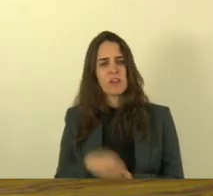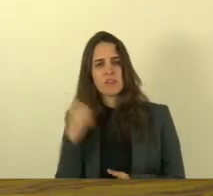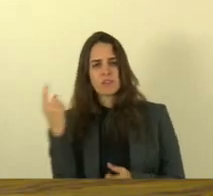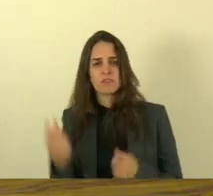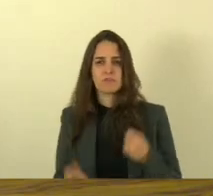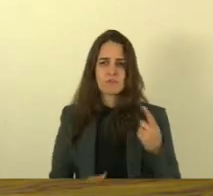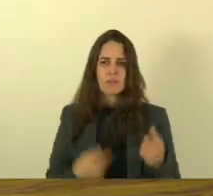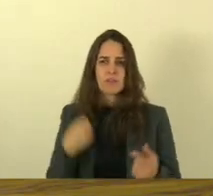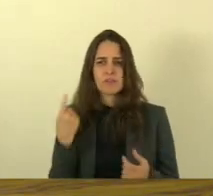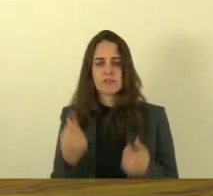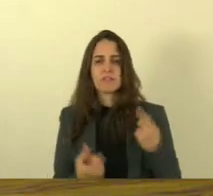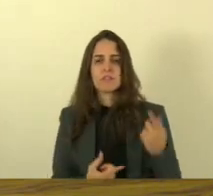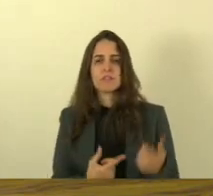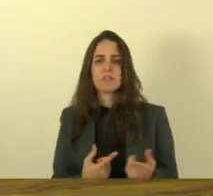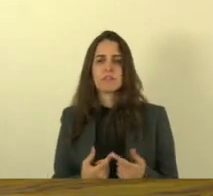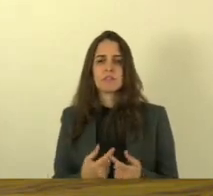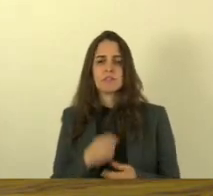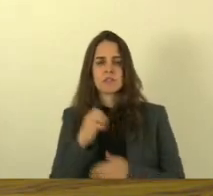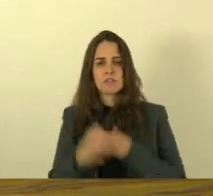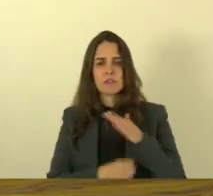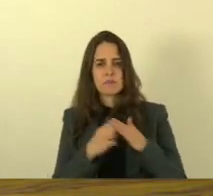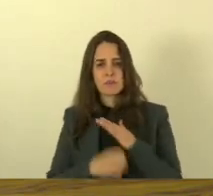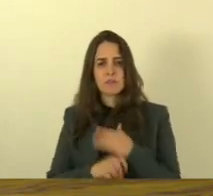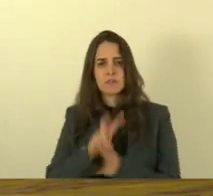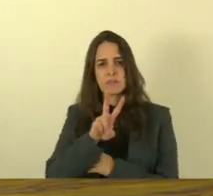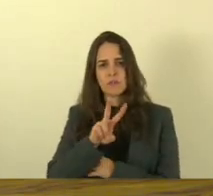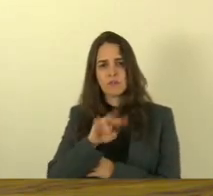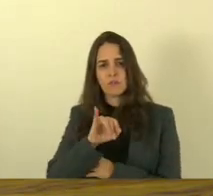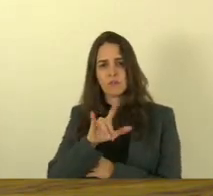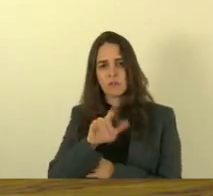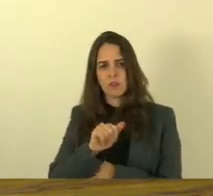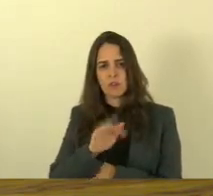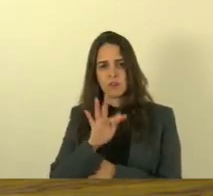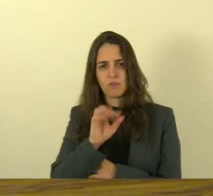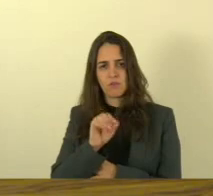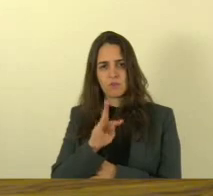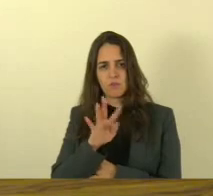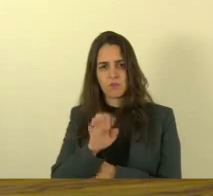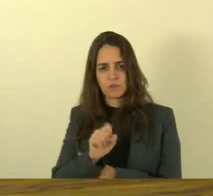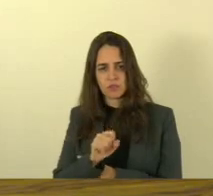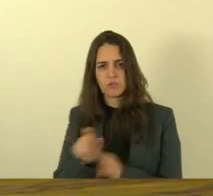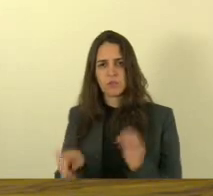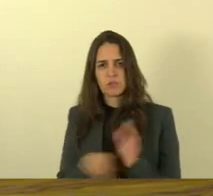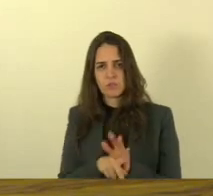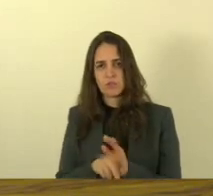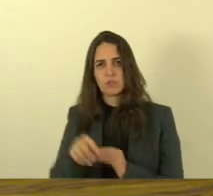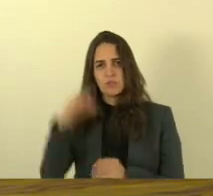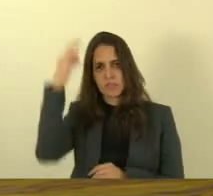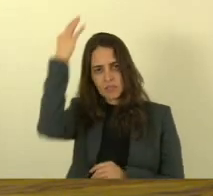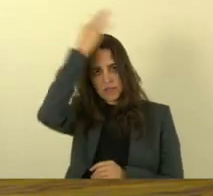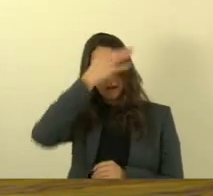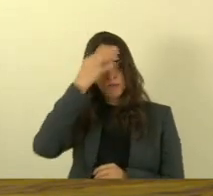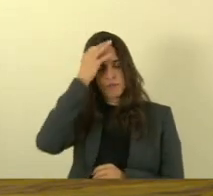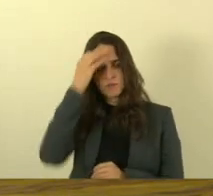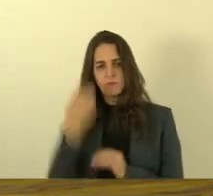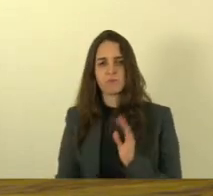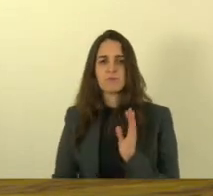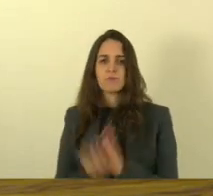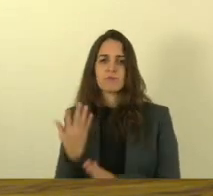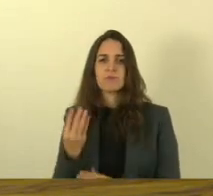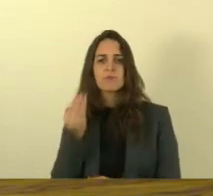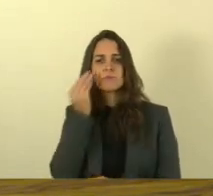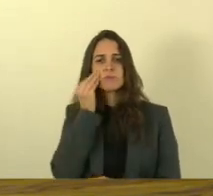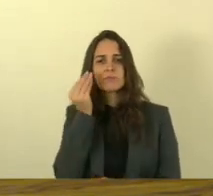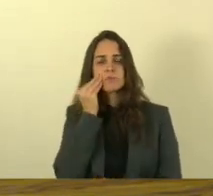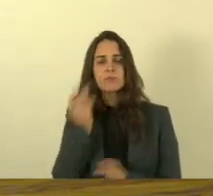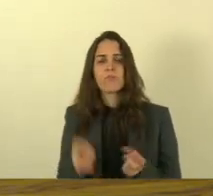a empresa Vila Fortes da Desportiva Capixaba que eles inventaram tenta pegar para